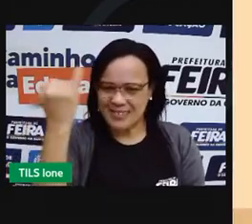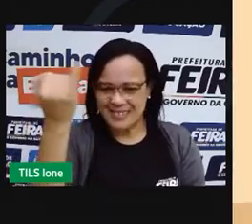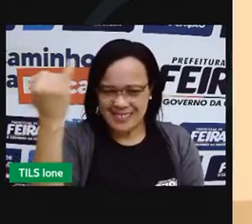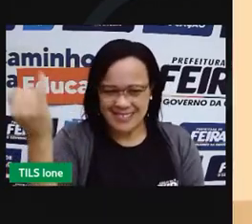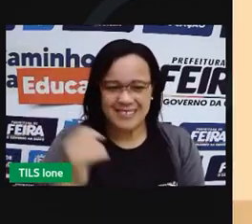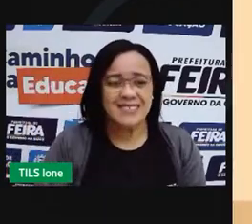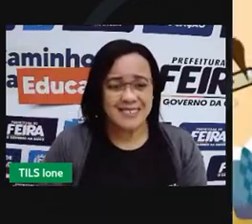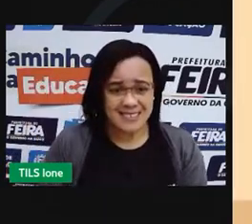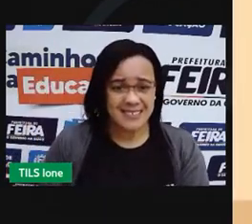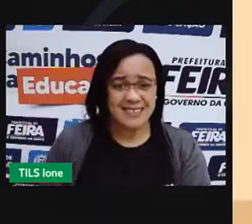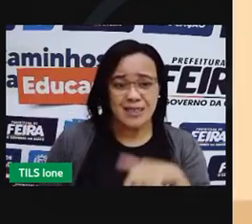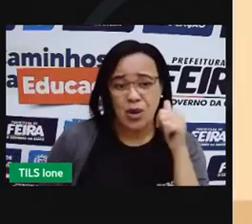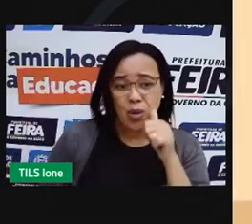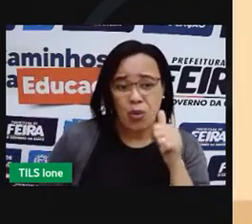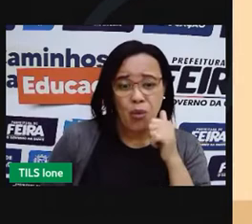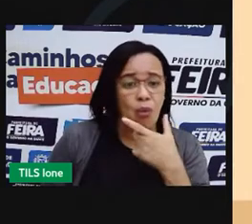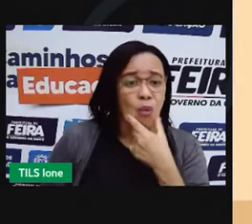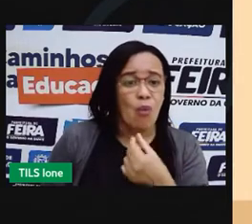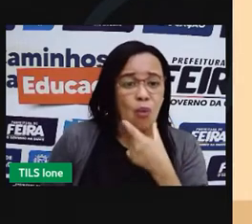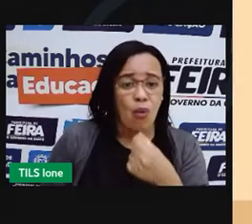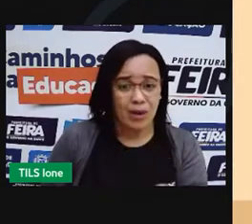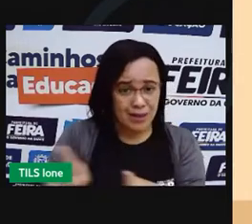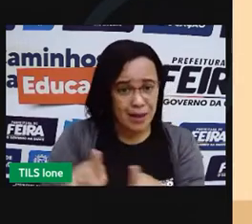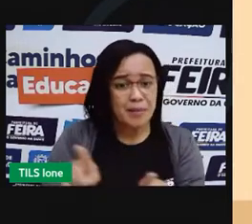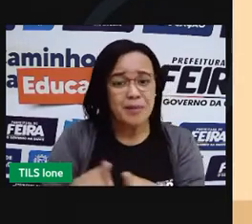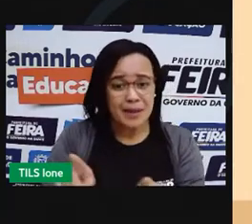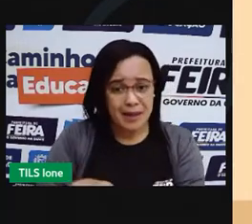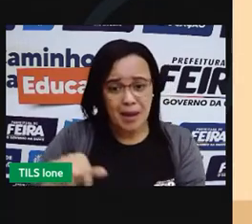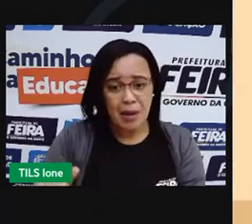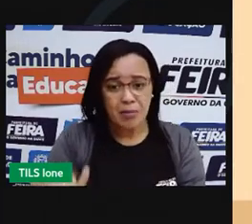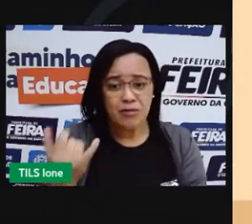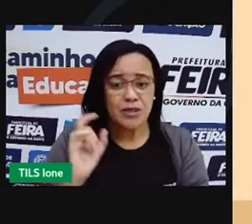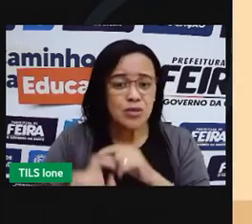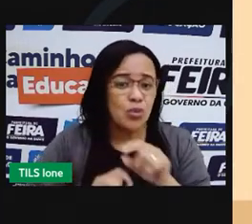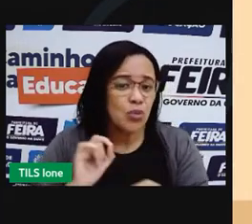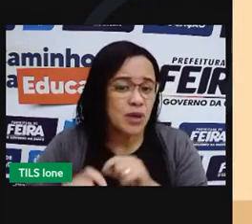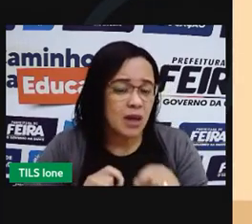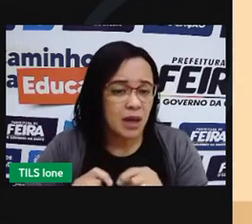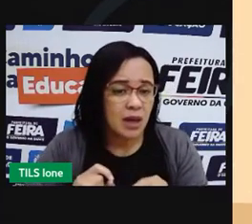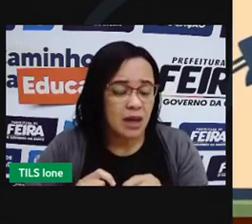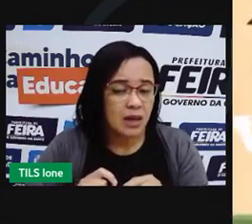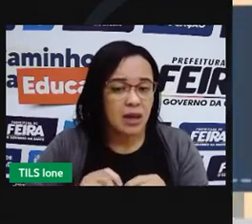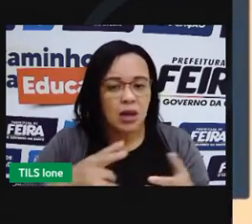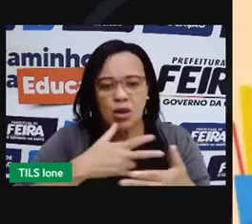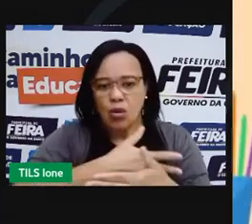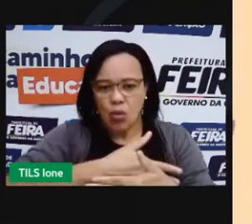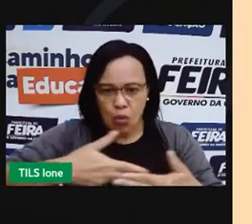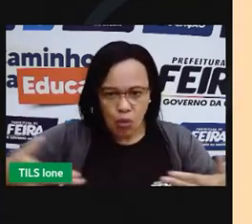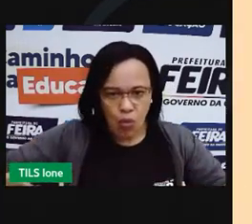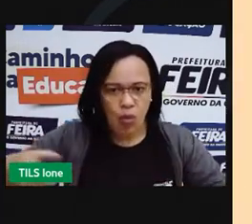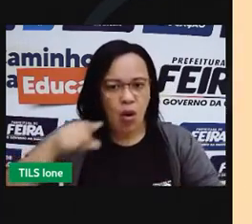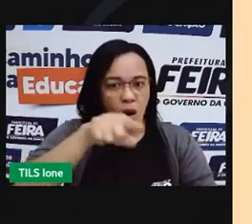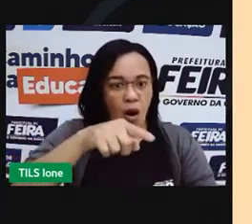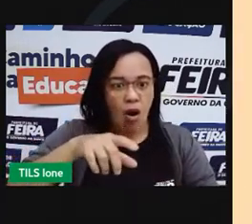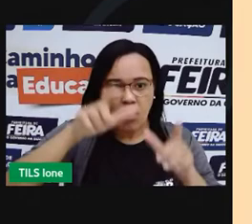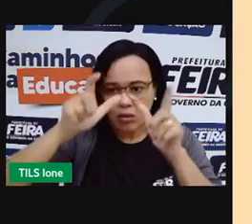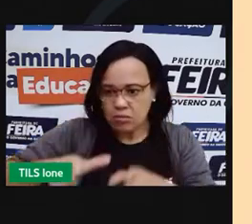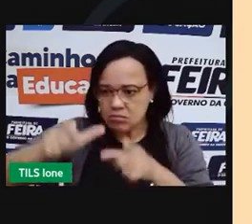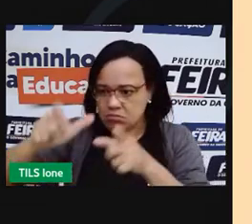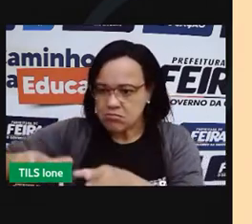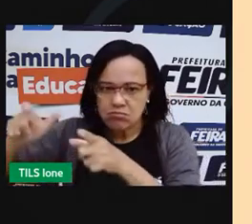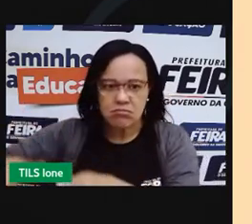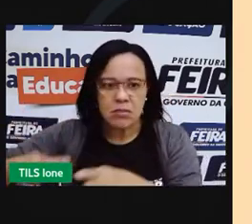Seu Antônio ainda aproveitou para levar o exemplo da sua família para o trabalho. Com pequenas atitudes, incentivou todos os colegas a